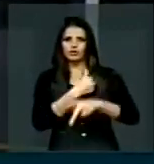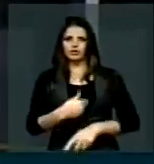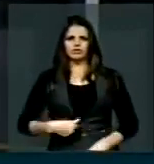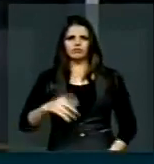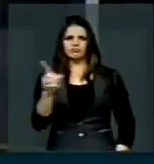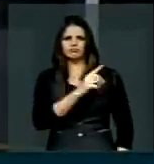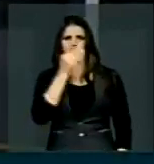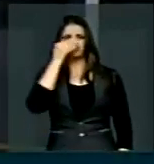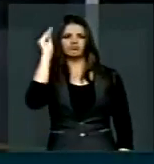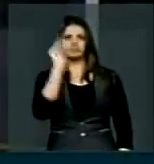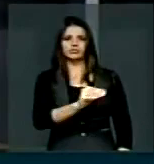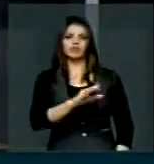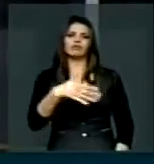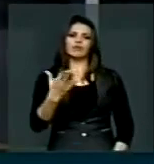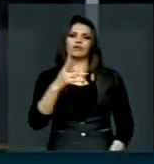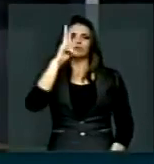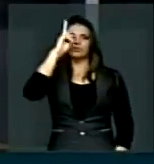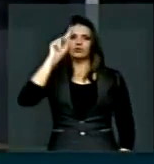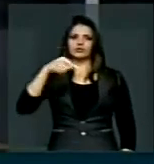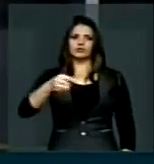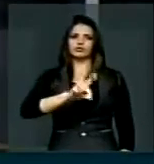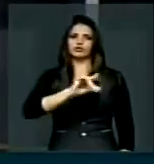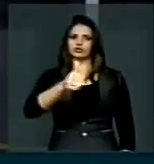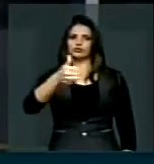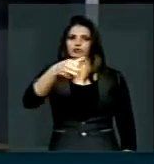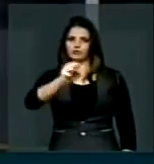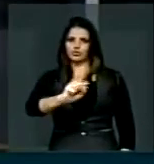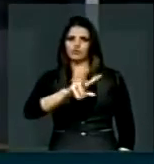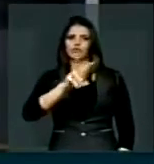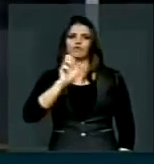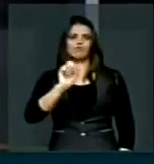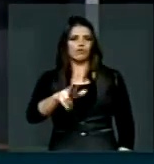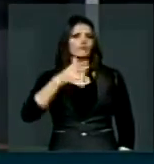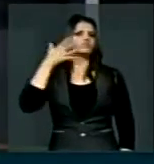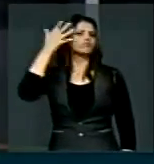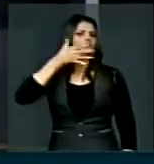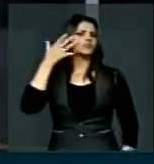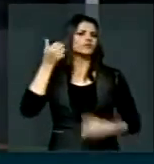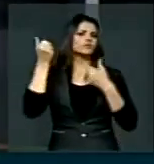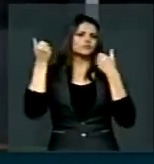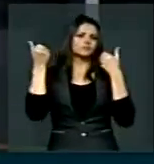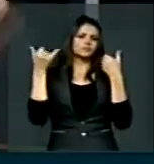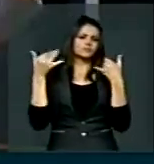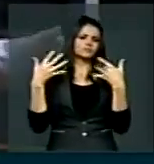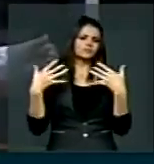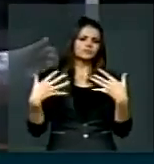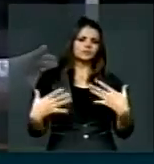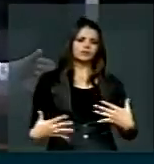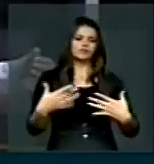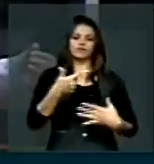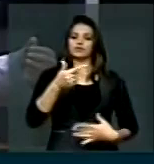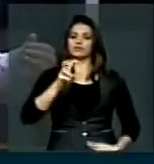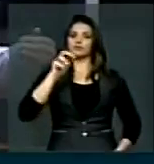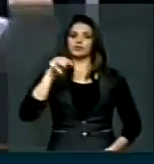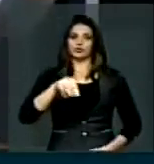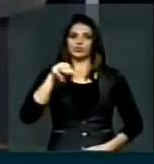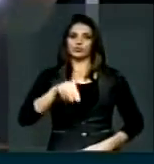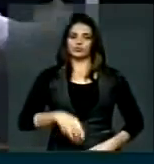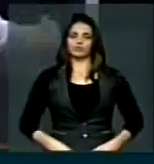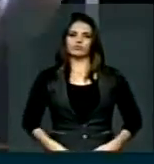quiser, na próxima segunda-feira, dia 18, fazer aqui um relato, se possível, no grande expediente.